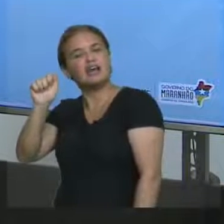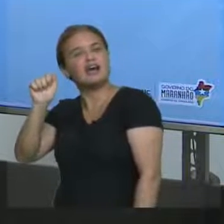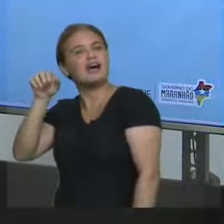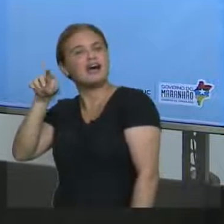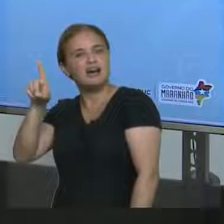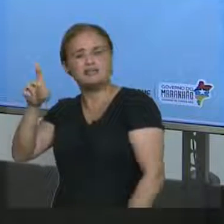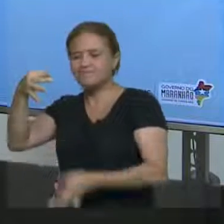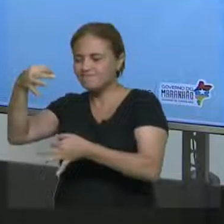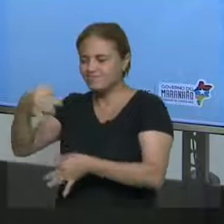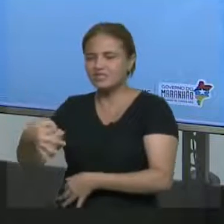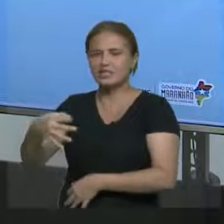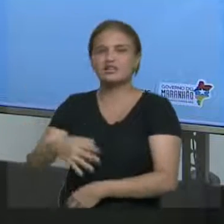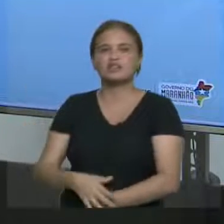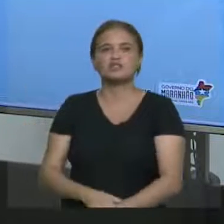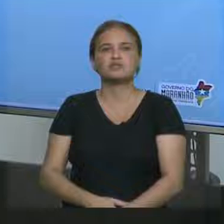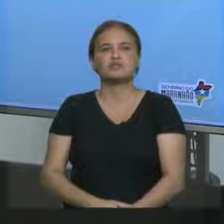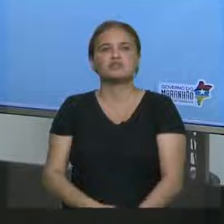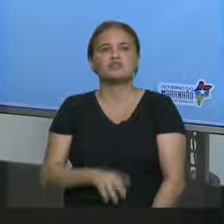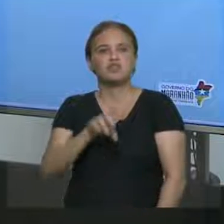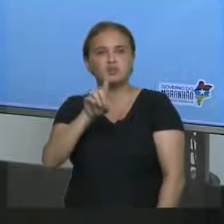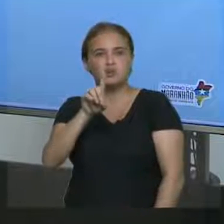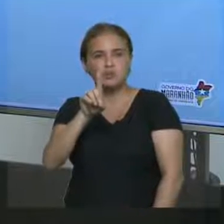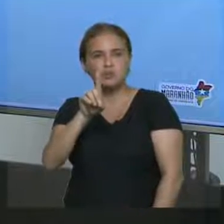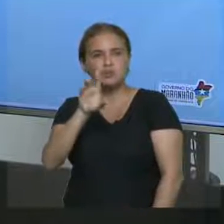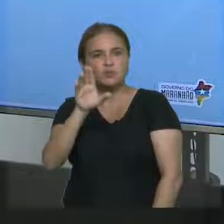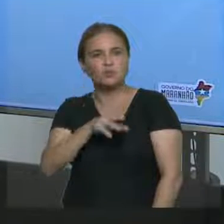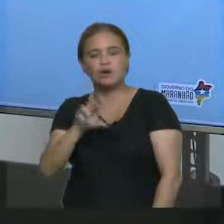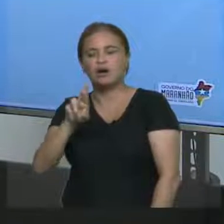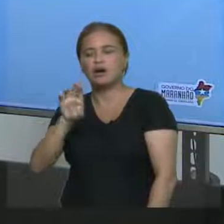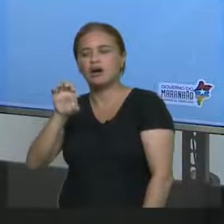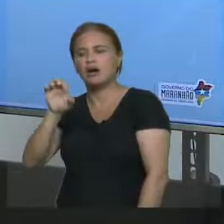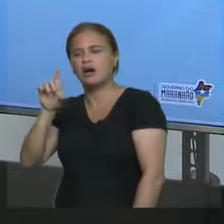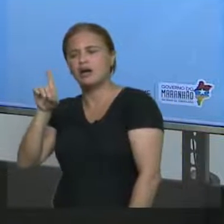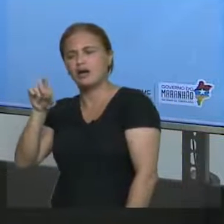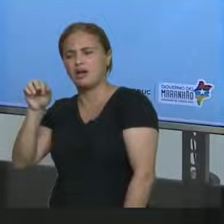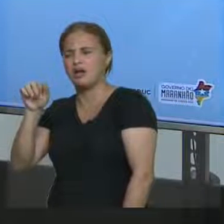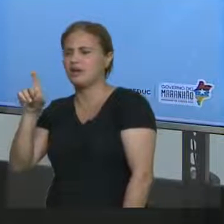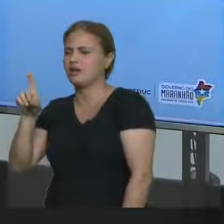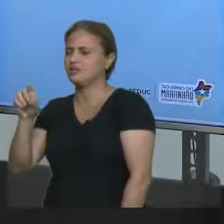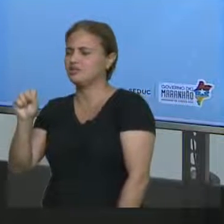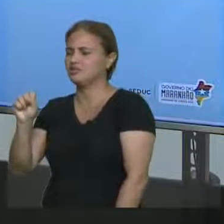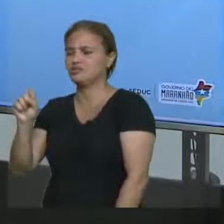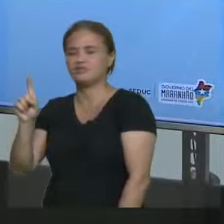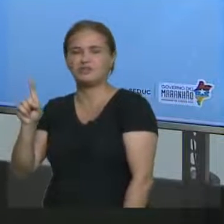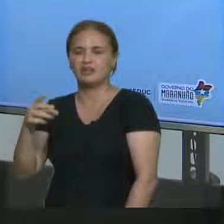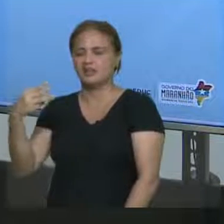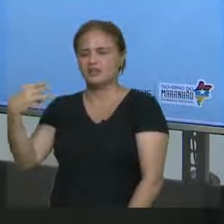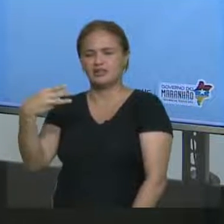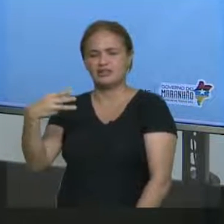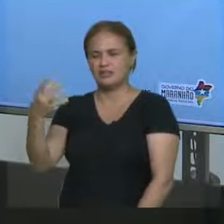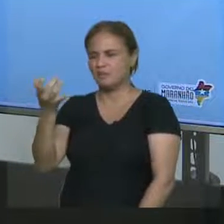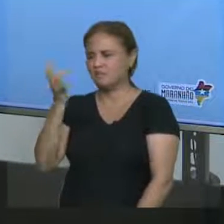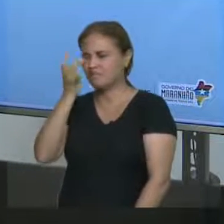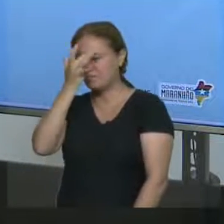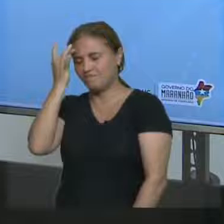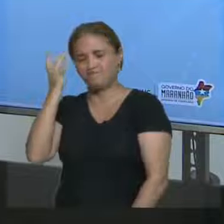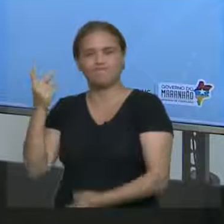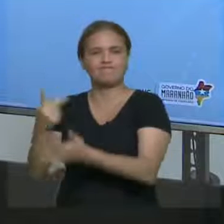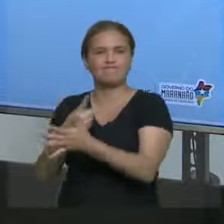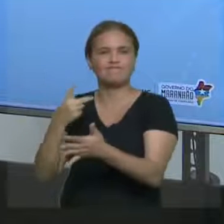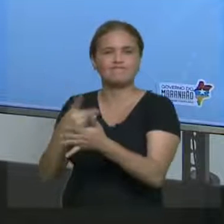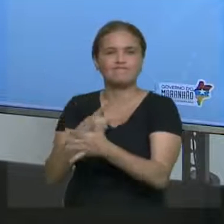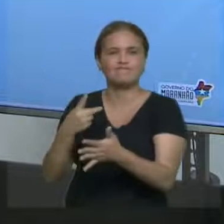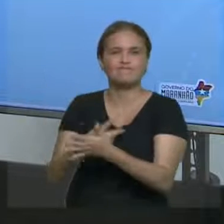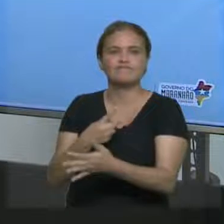noite. Yes. Does, letra D, do, Bill, do, não, terceira pessoa é das. Letra E,